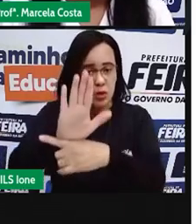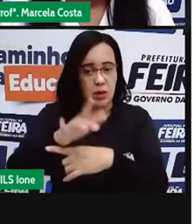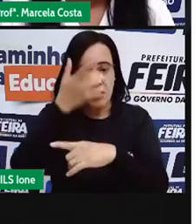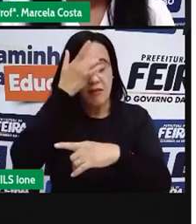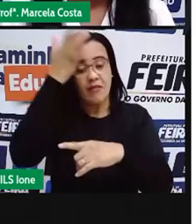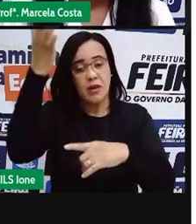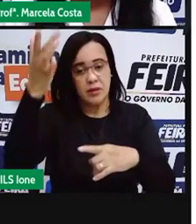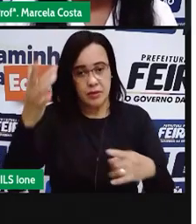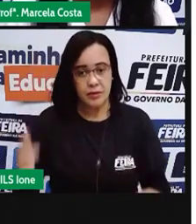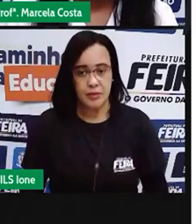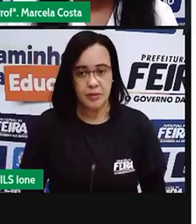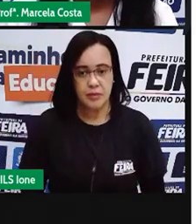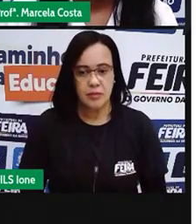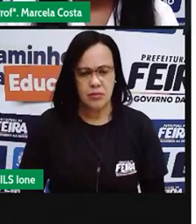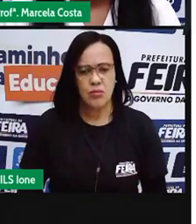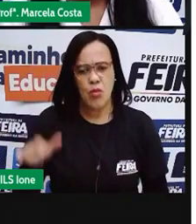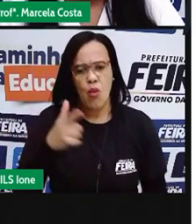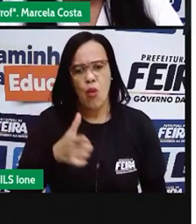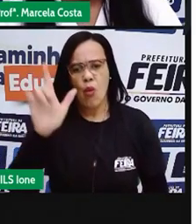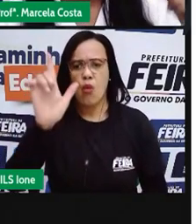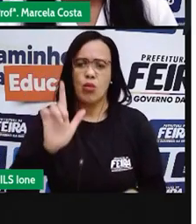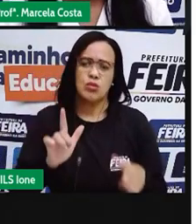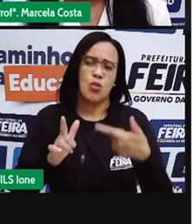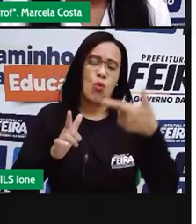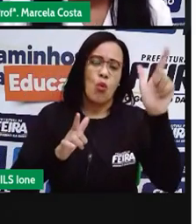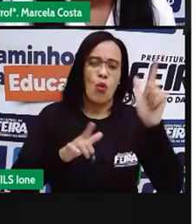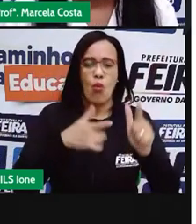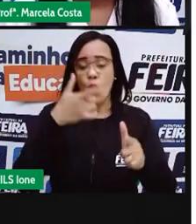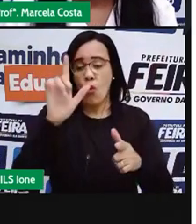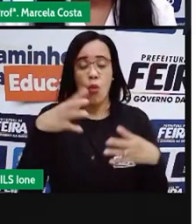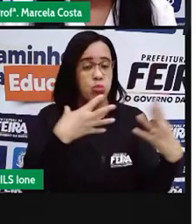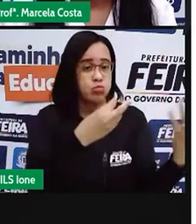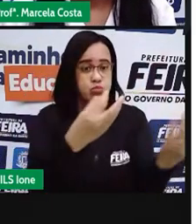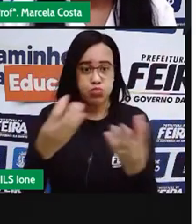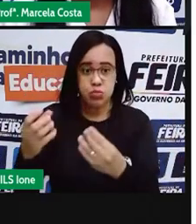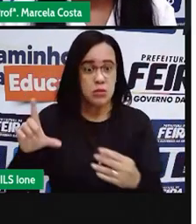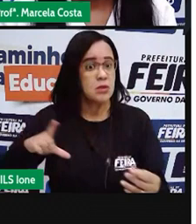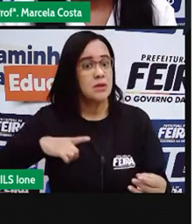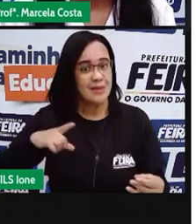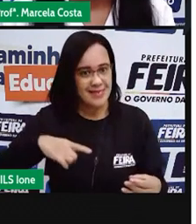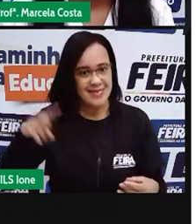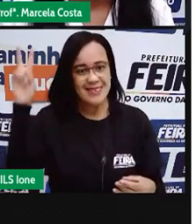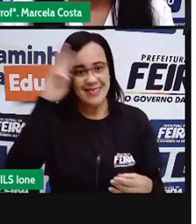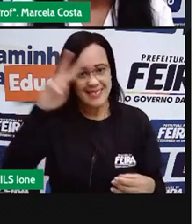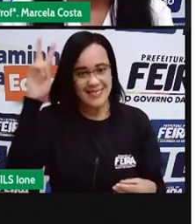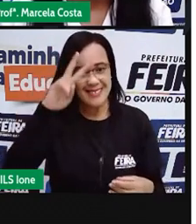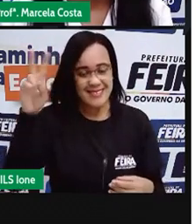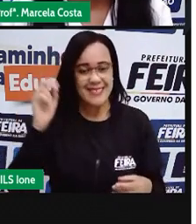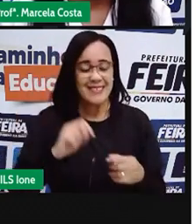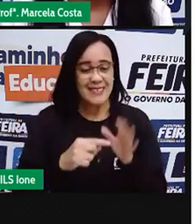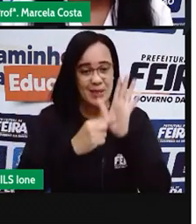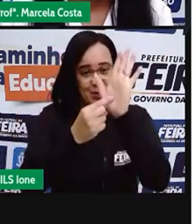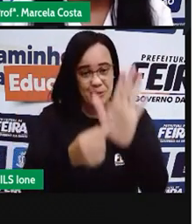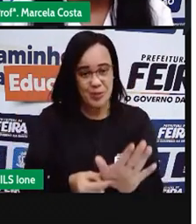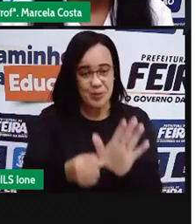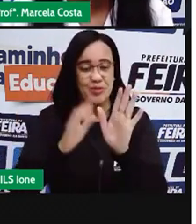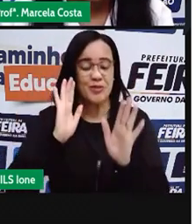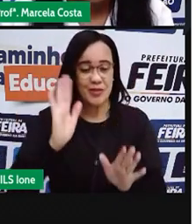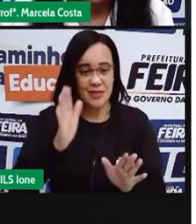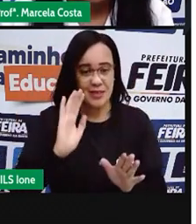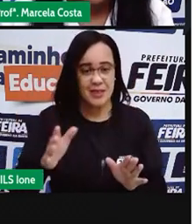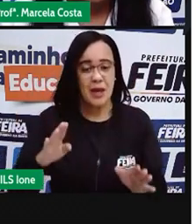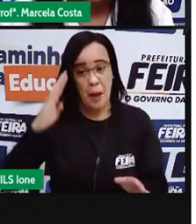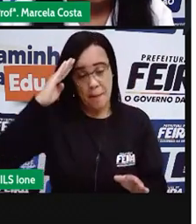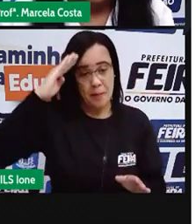Em outras avenidas também, como a gente já viu lá naquela imagem inicial, onde eu mostramos as principais